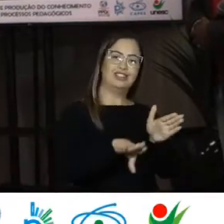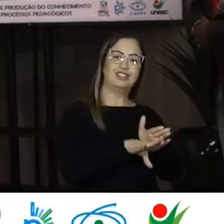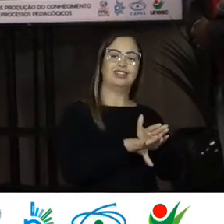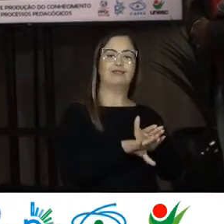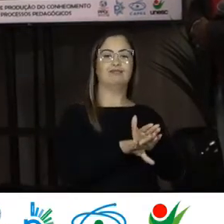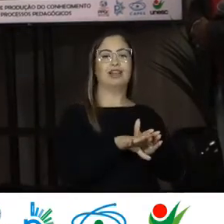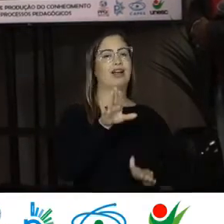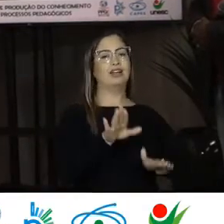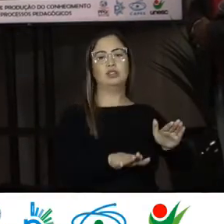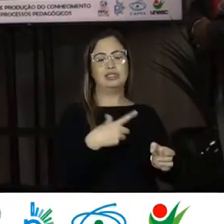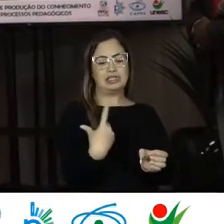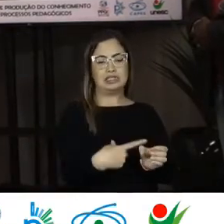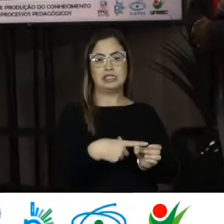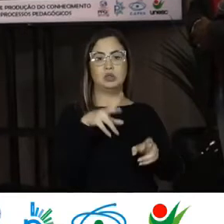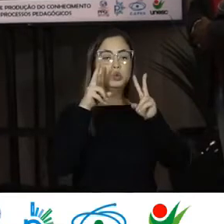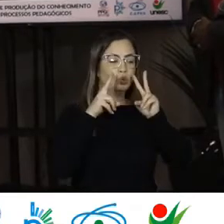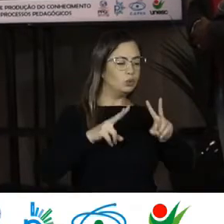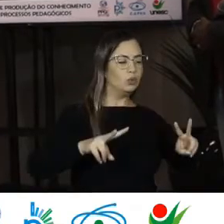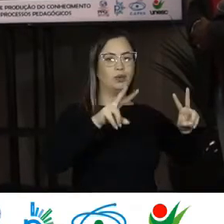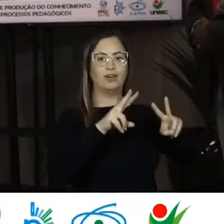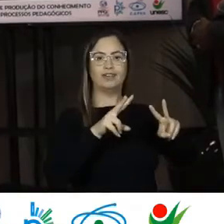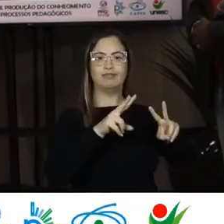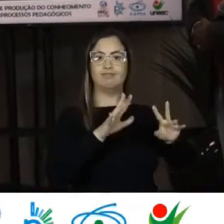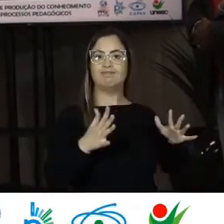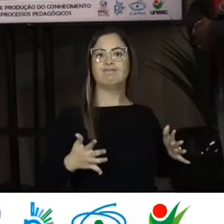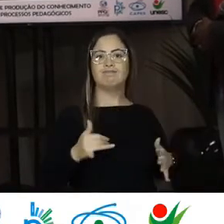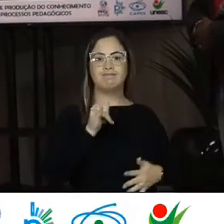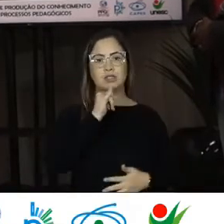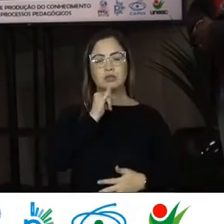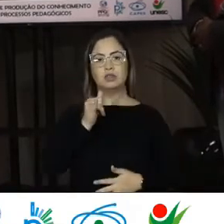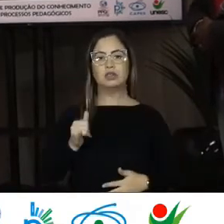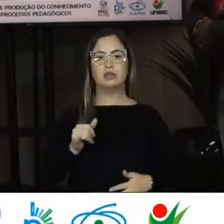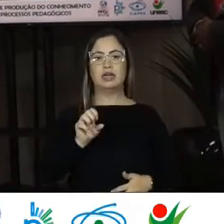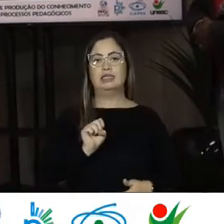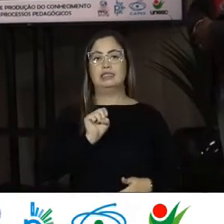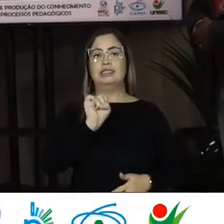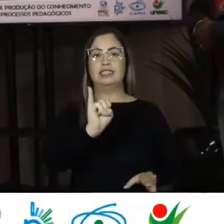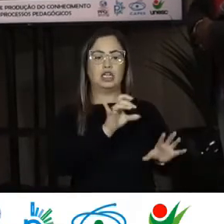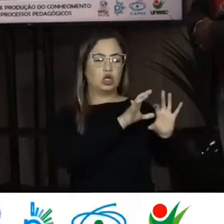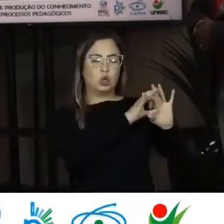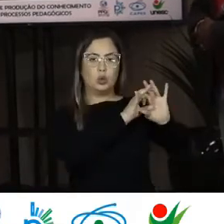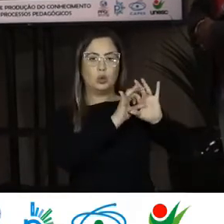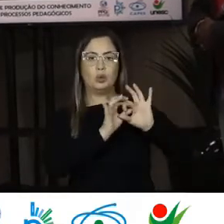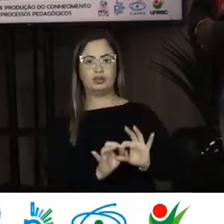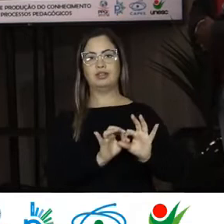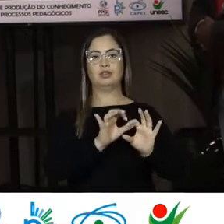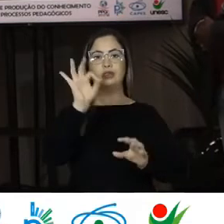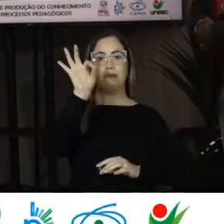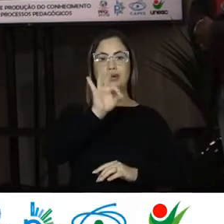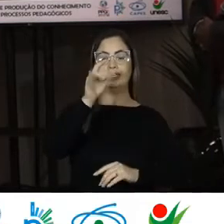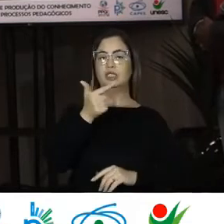Ela é invisibilizada Ela Ela Se ela não está Num contexto Quantitativo De chamar atenção Ela é